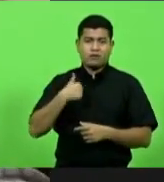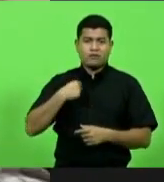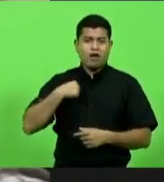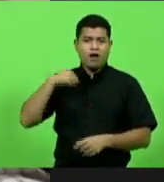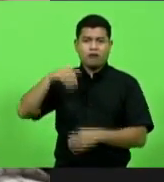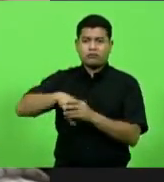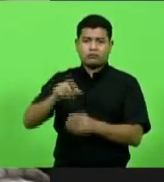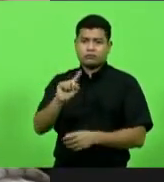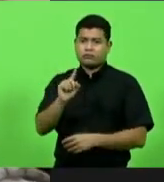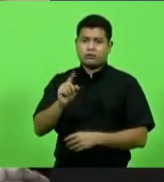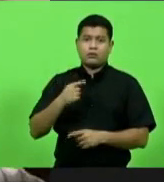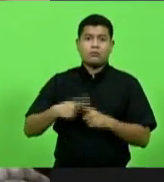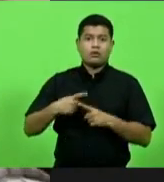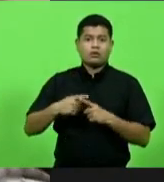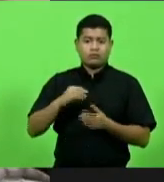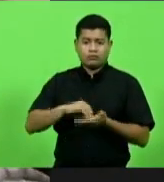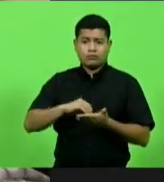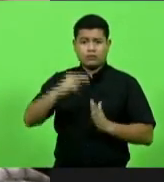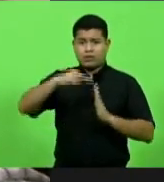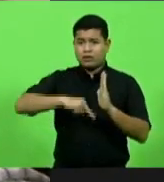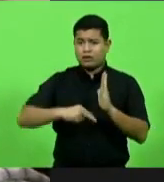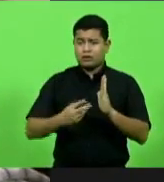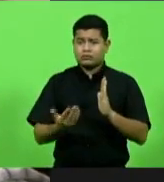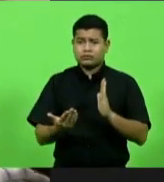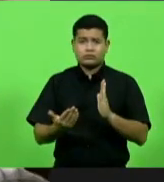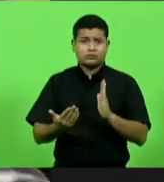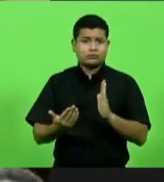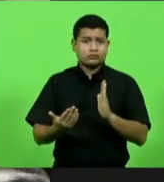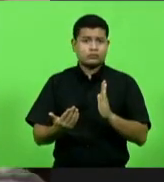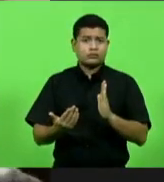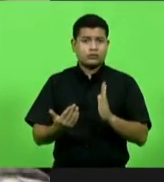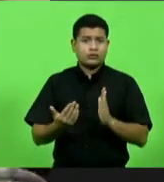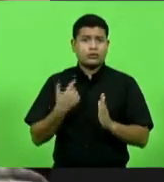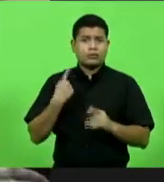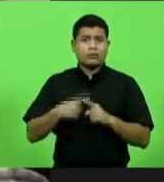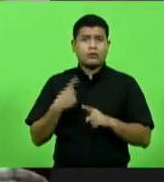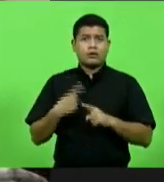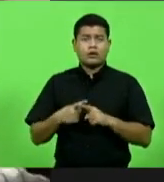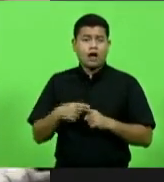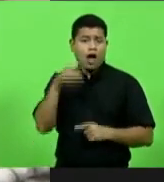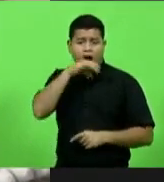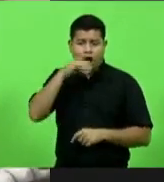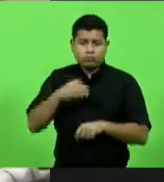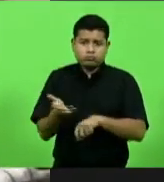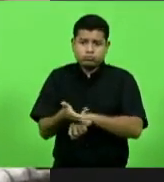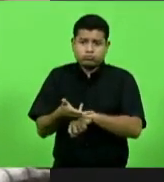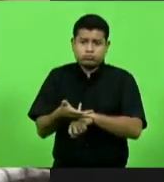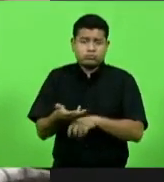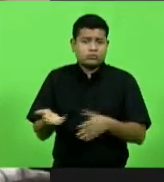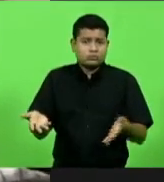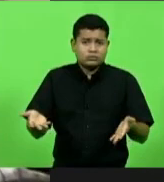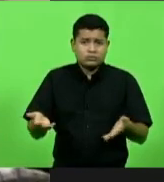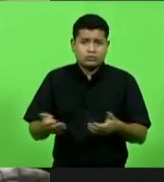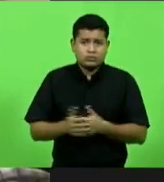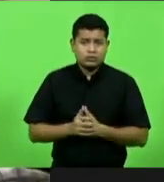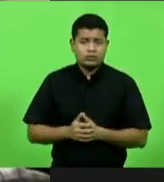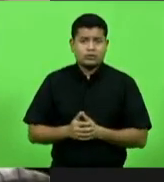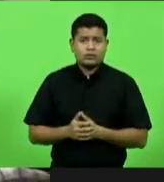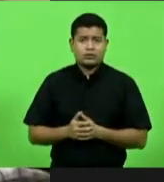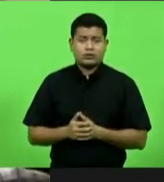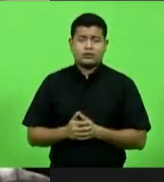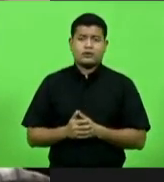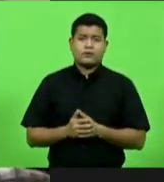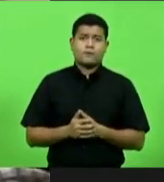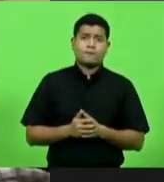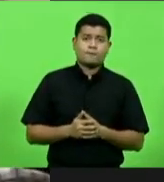votei aquilo porque não li, porque não foi lido, porque foi feita às pressas. E o